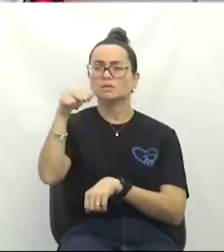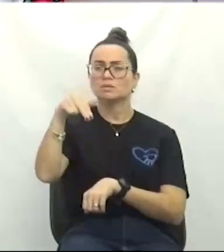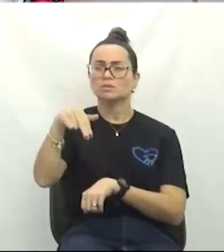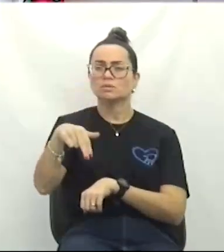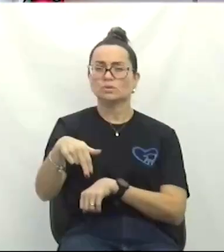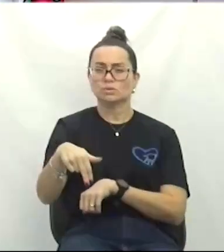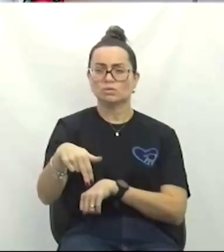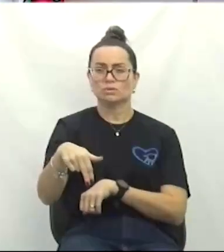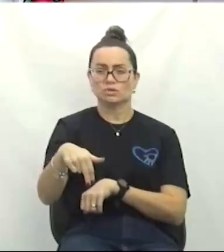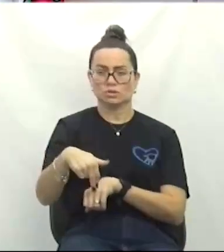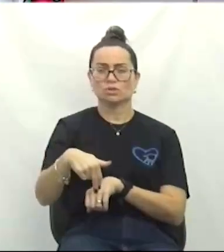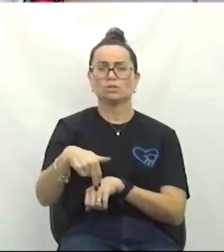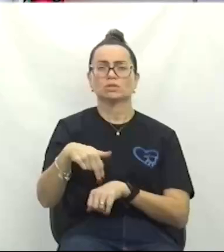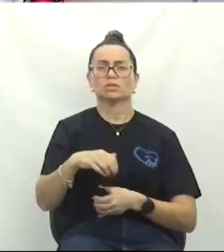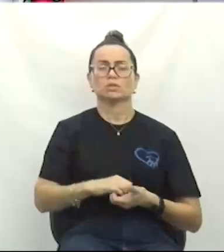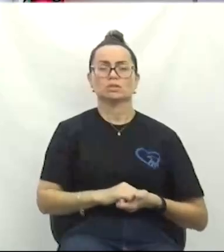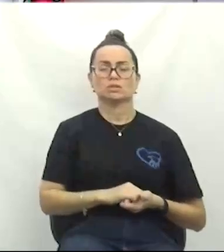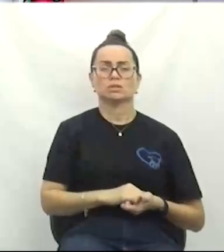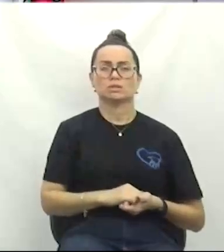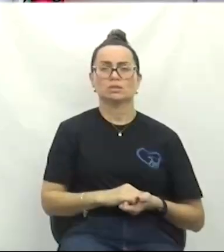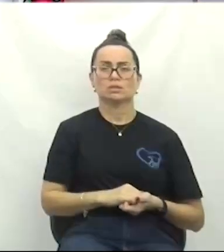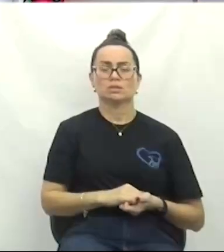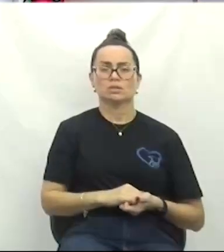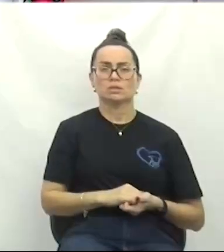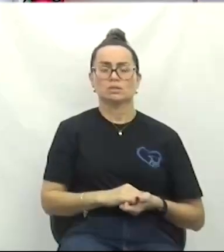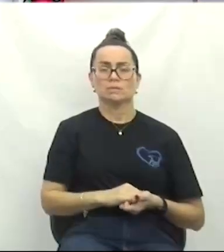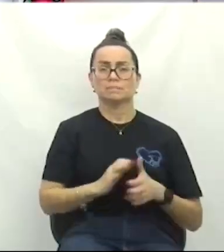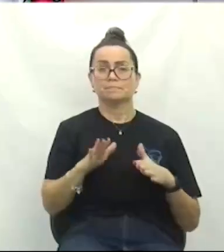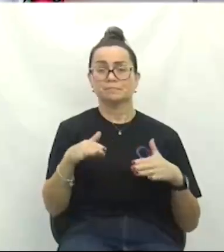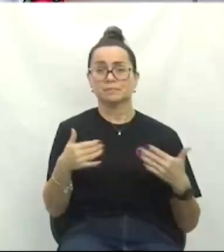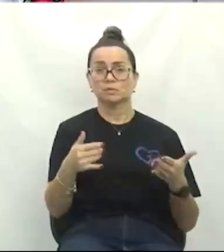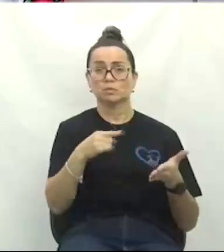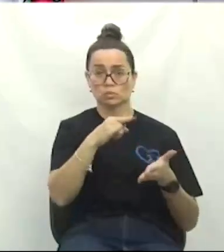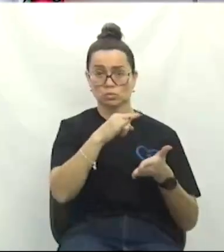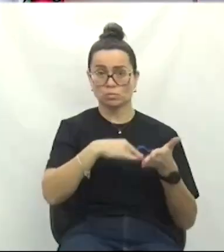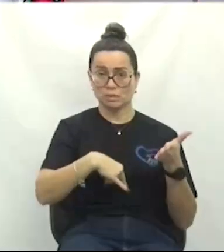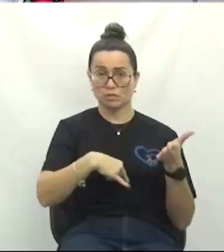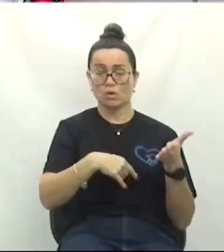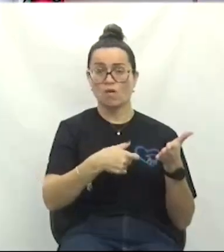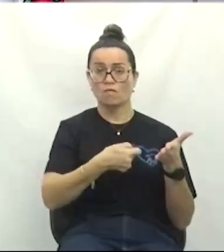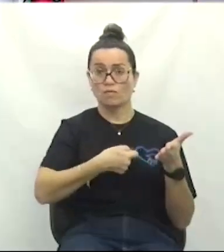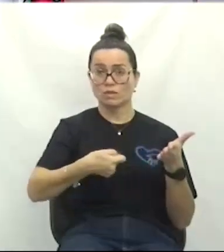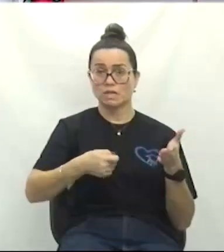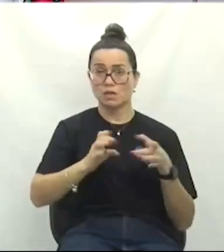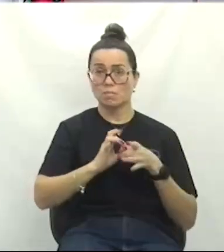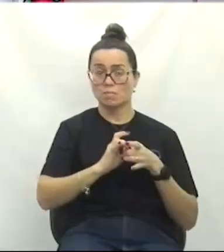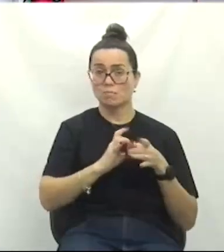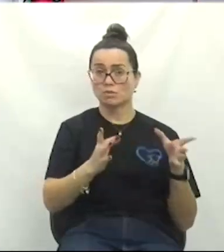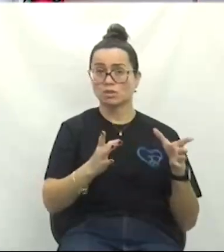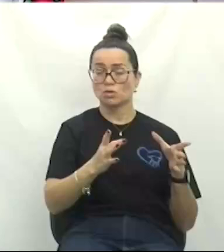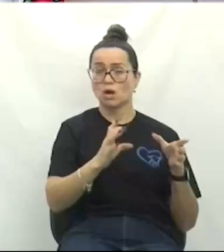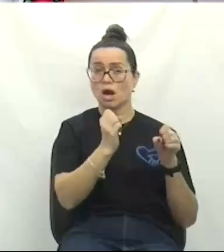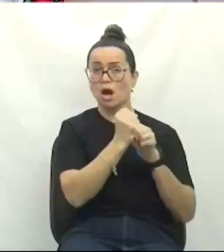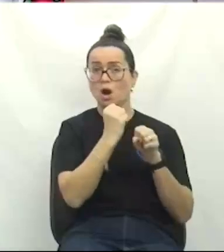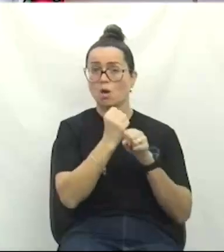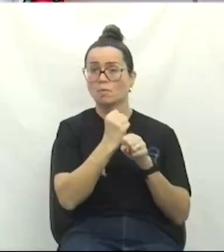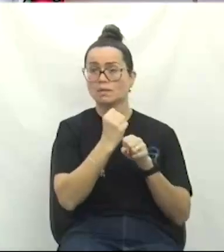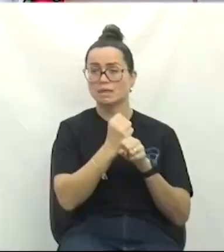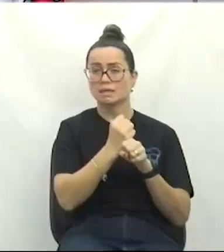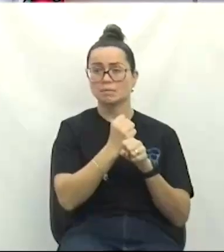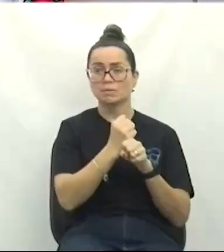A assinatura da ordem de serviço dessa obra foi em 8 de setembro de 2022, presidente Obadias.